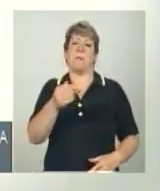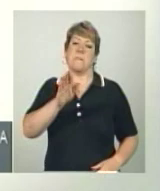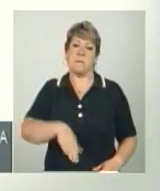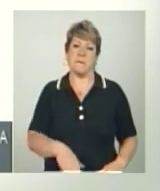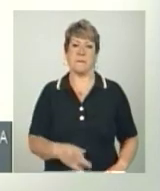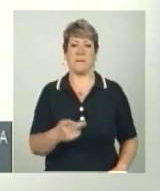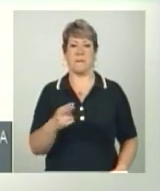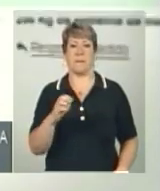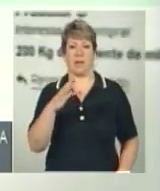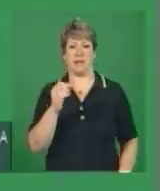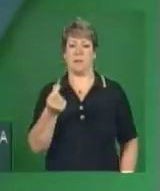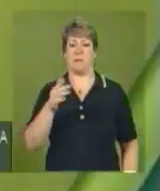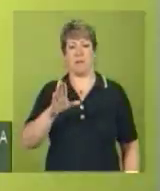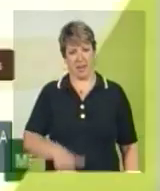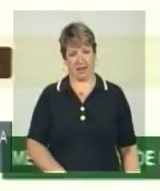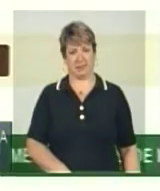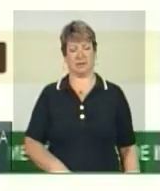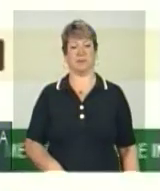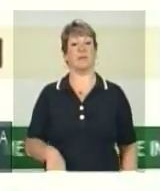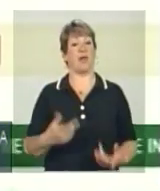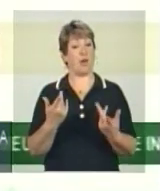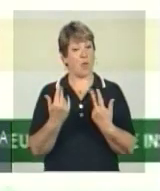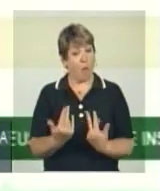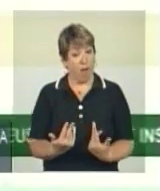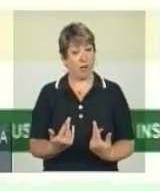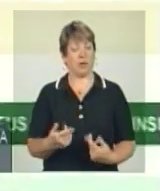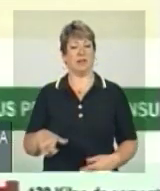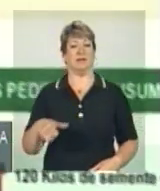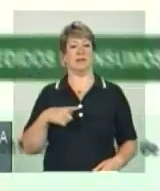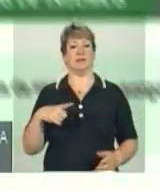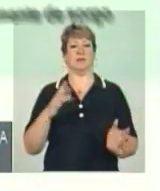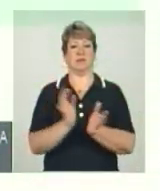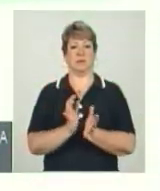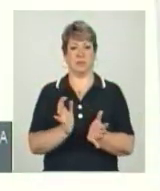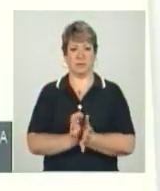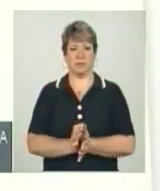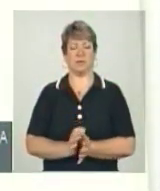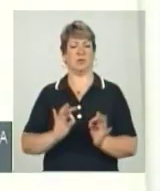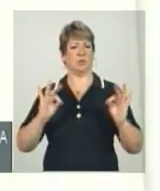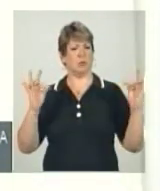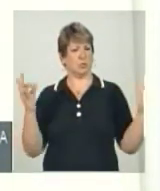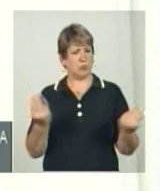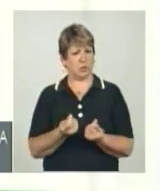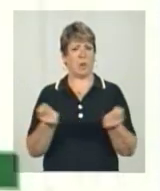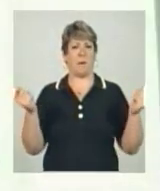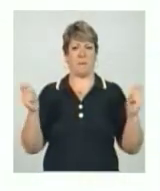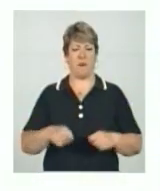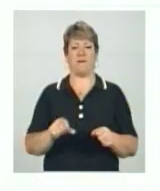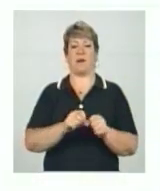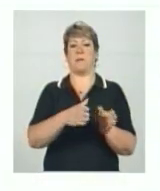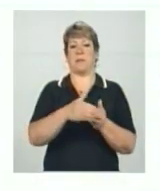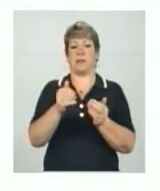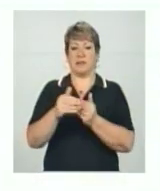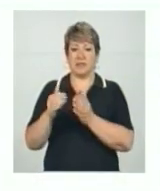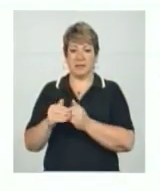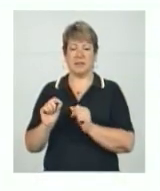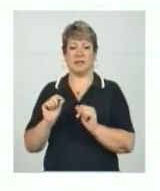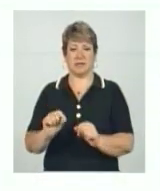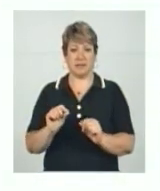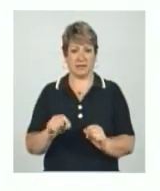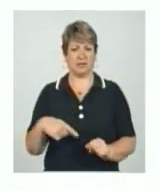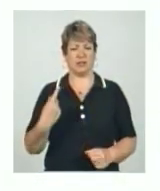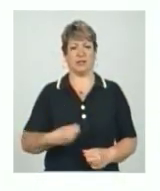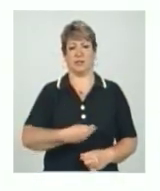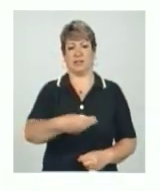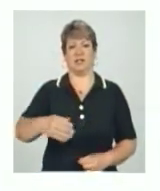dos custos de produção. Da mesma forma, os empreendimentos poderão fazer pedidos que serão distribuídos